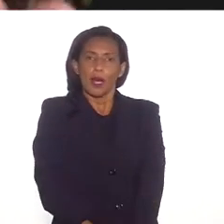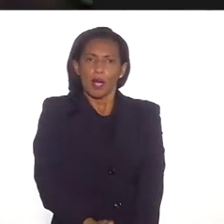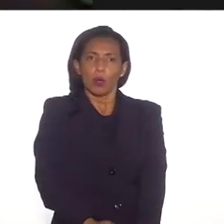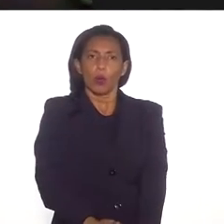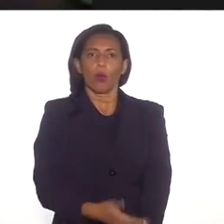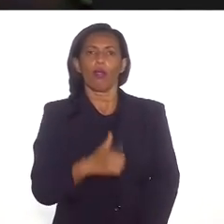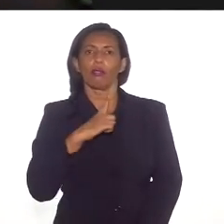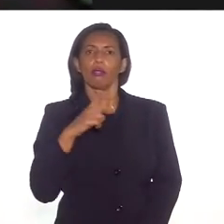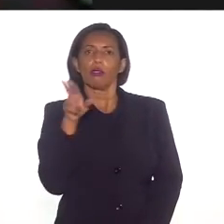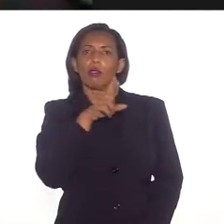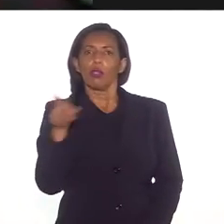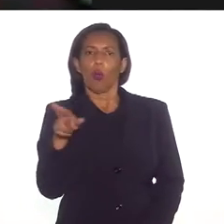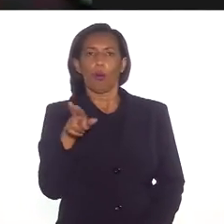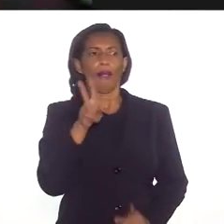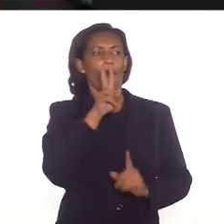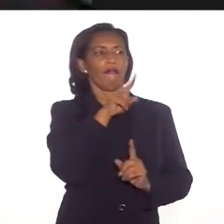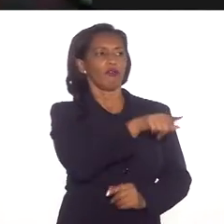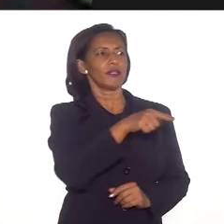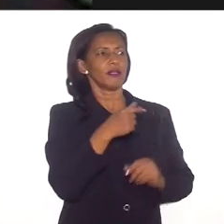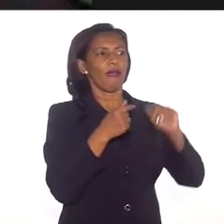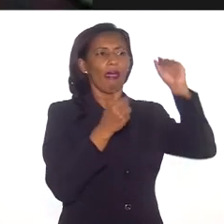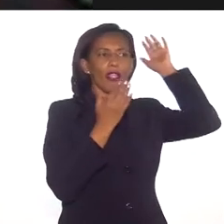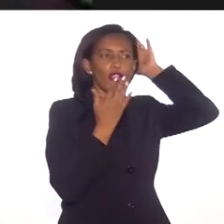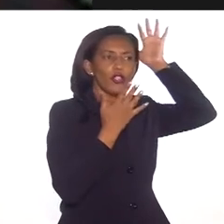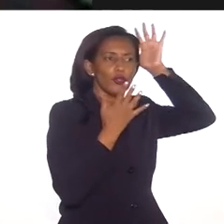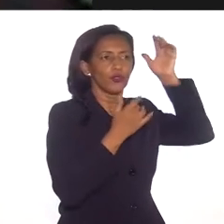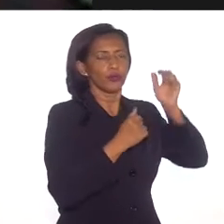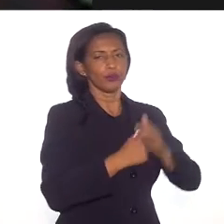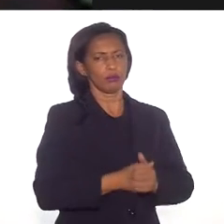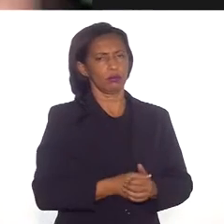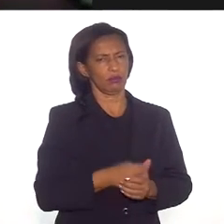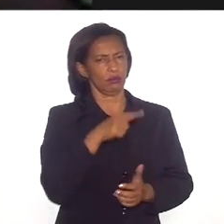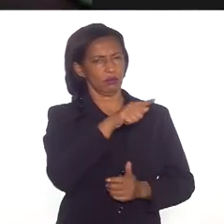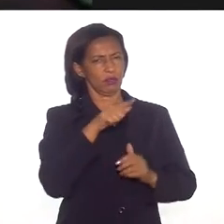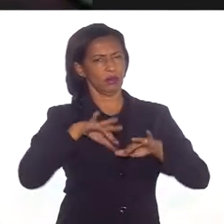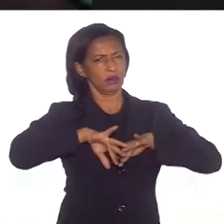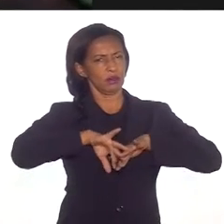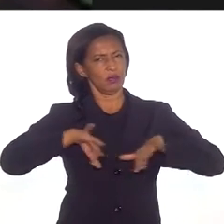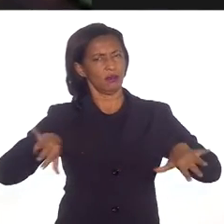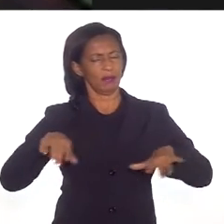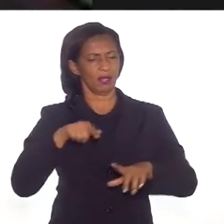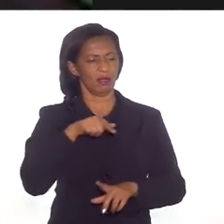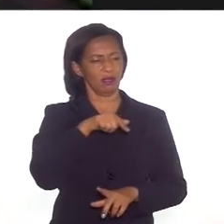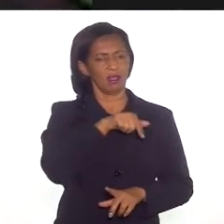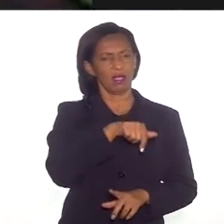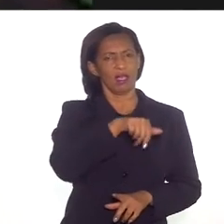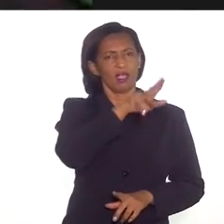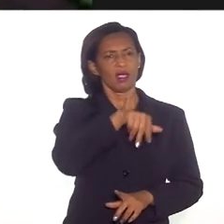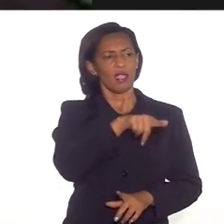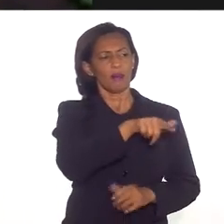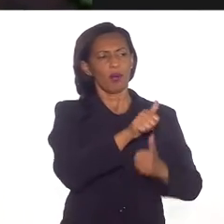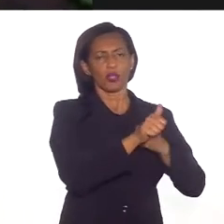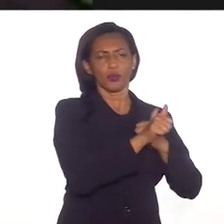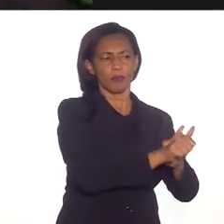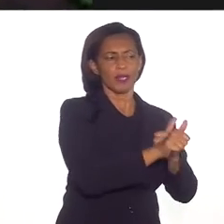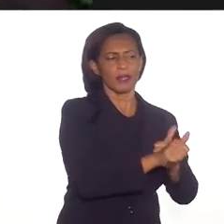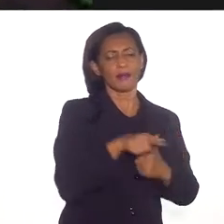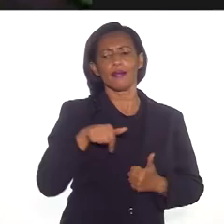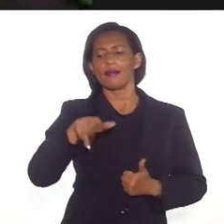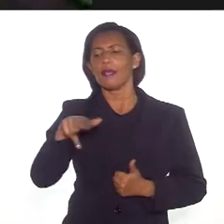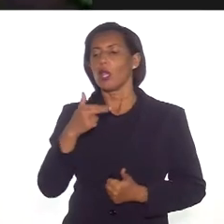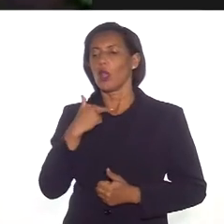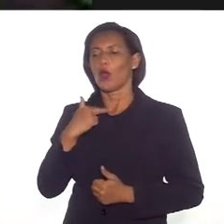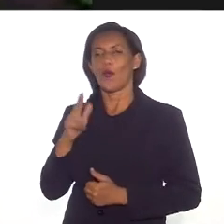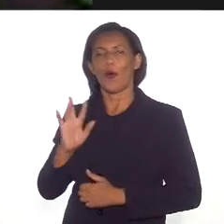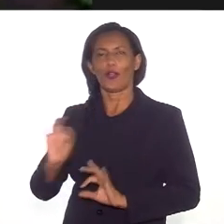chamado de índio. E aí você fazia uma separação entre quem você podia perseguir ou não,